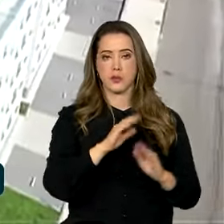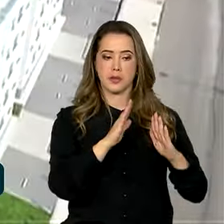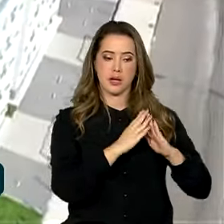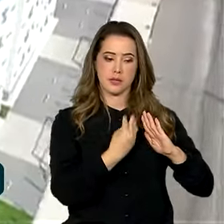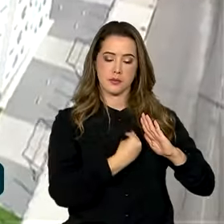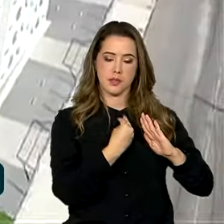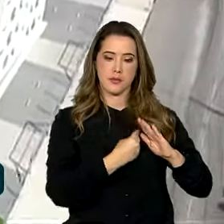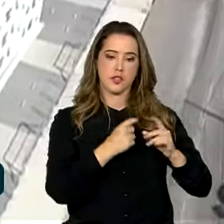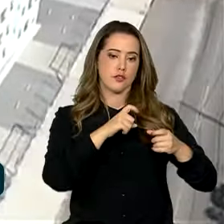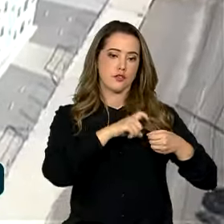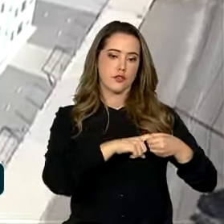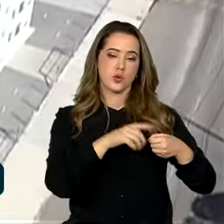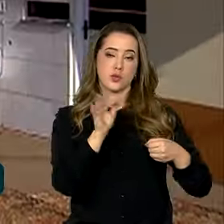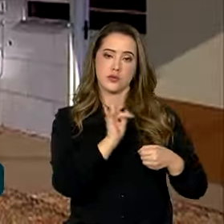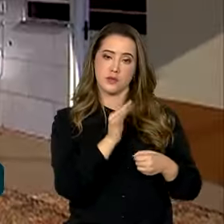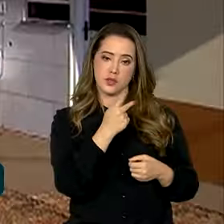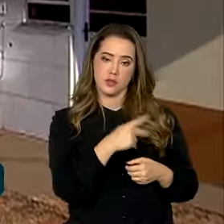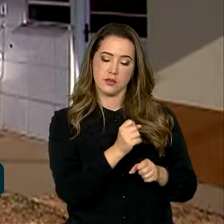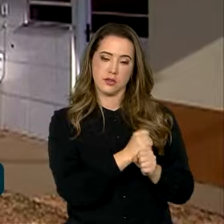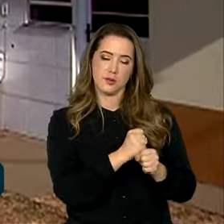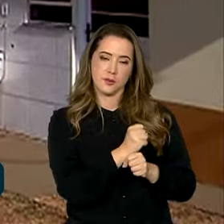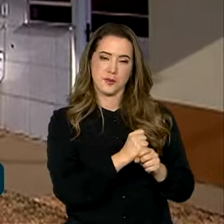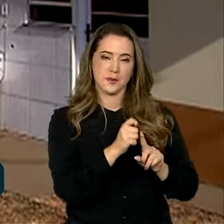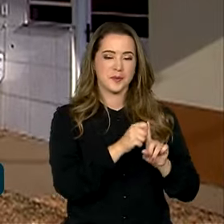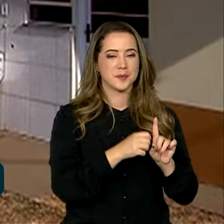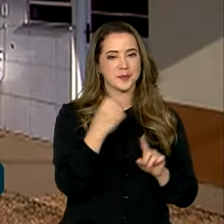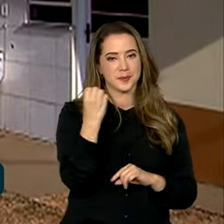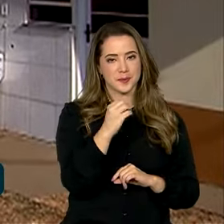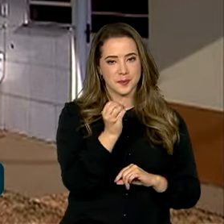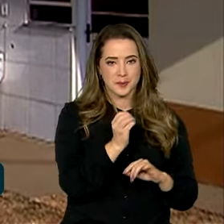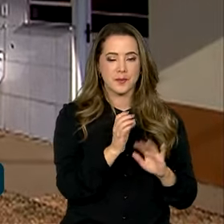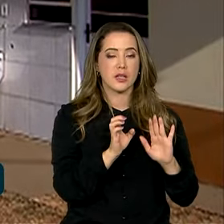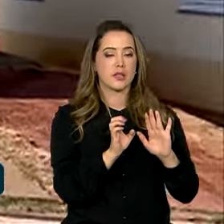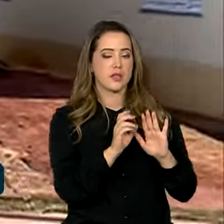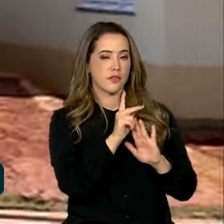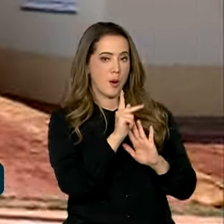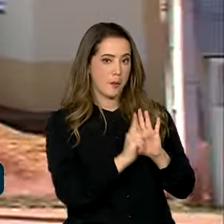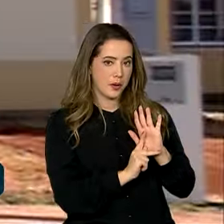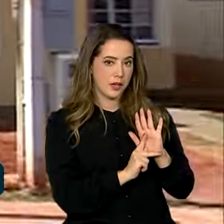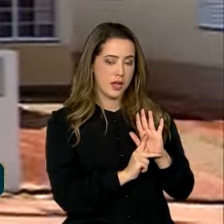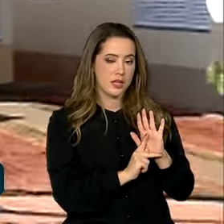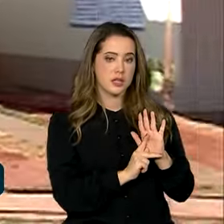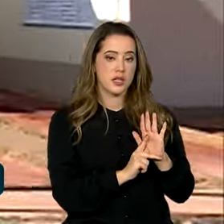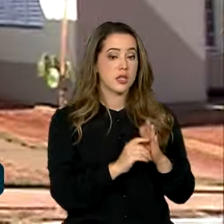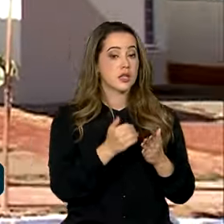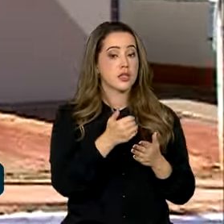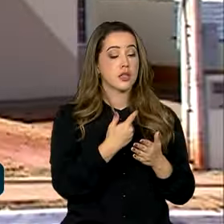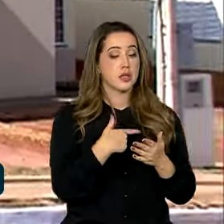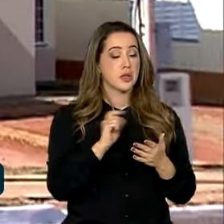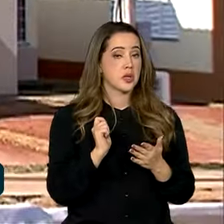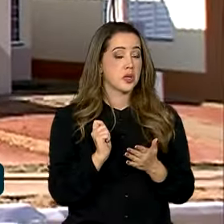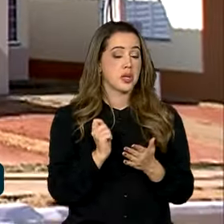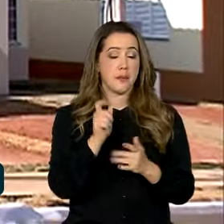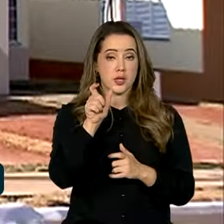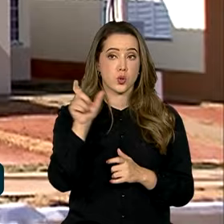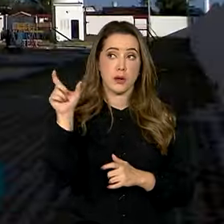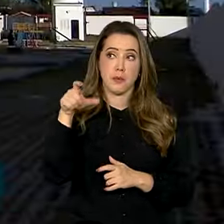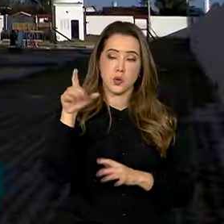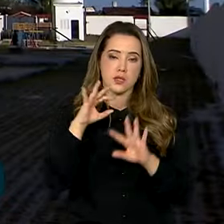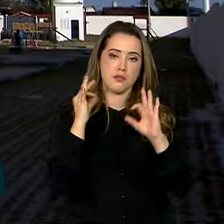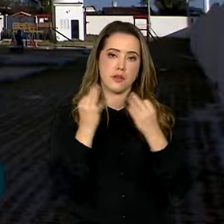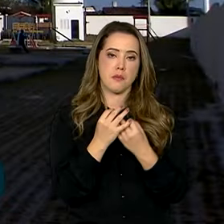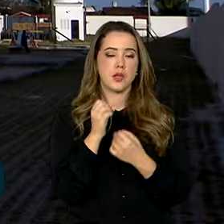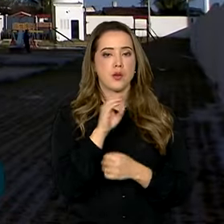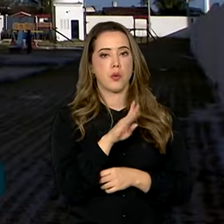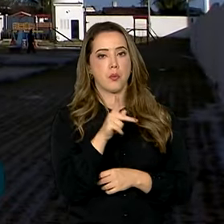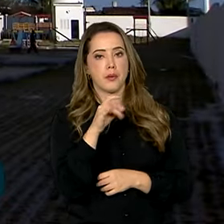foi retomado em fevereiro deste ano. Em outubro, o governo publicou uma portaria isentando beneficiários do Bolsa Família e